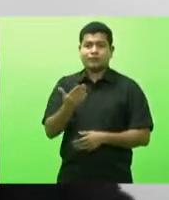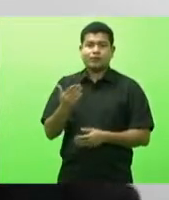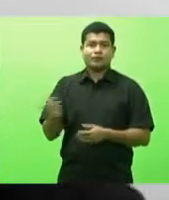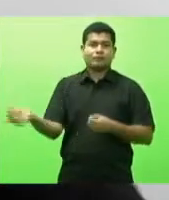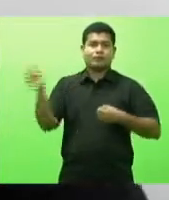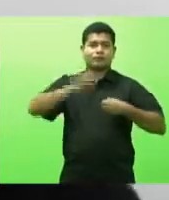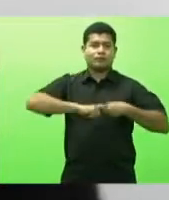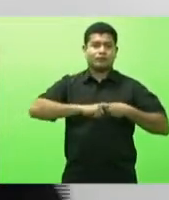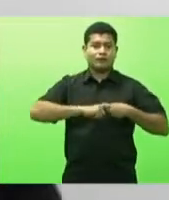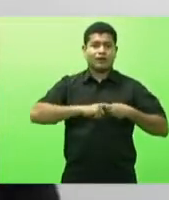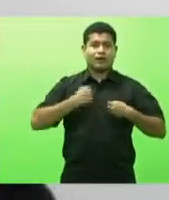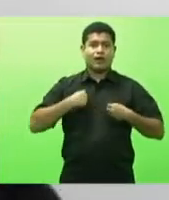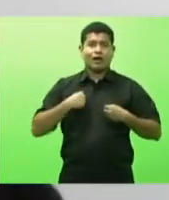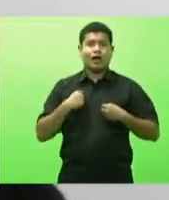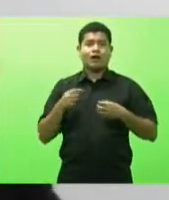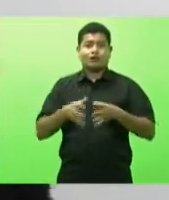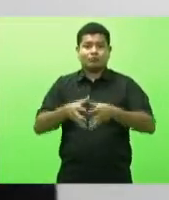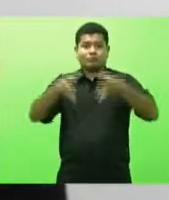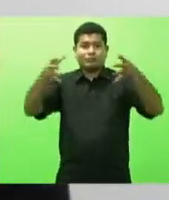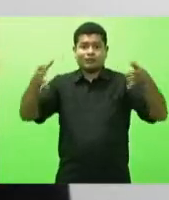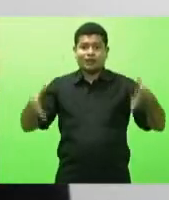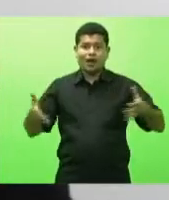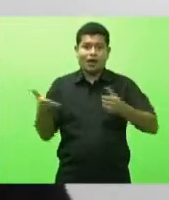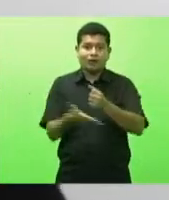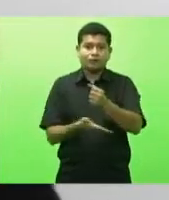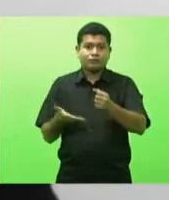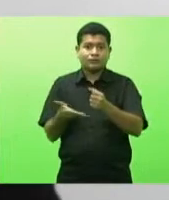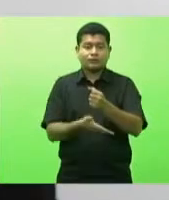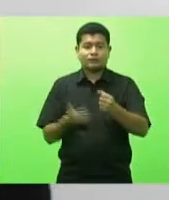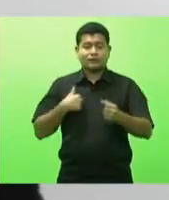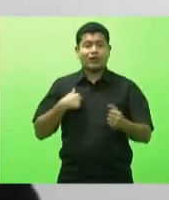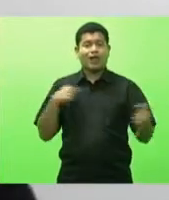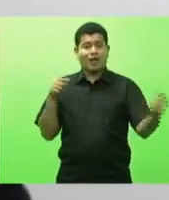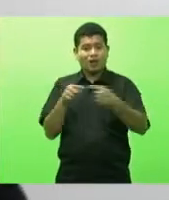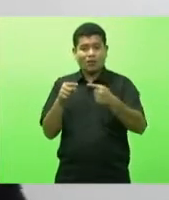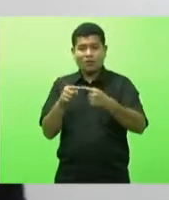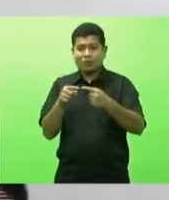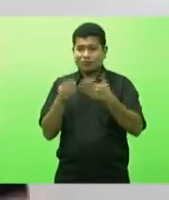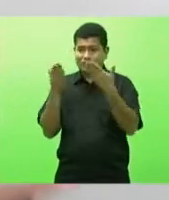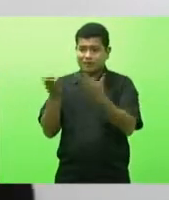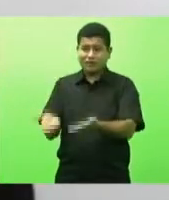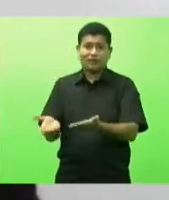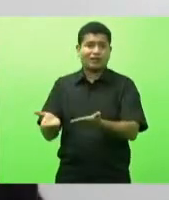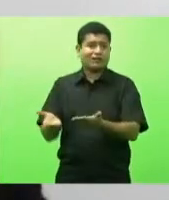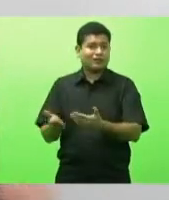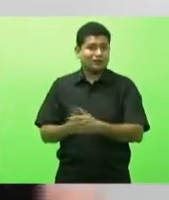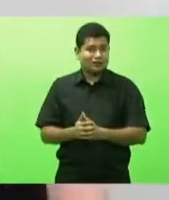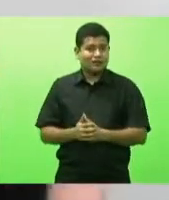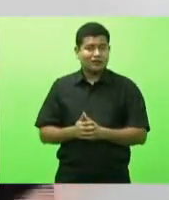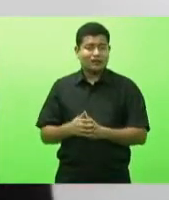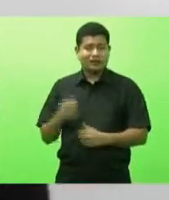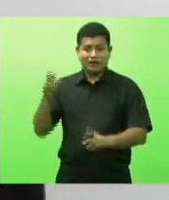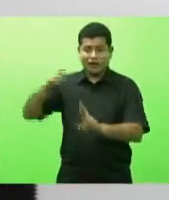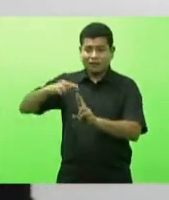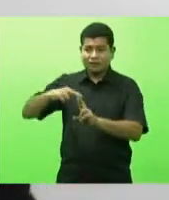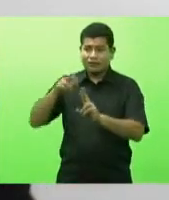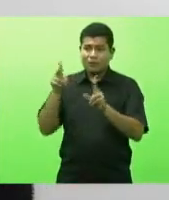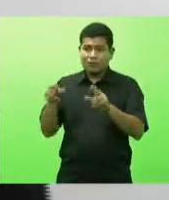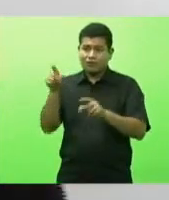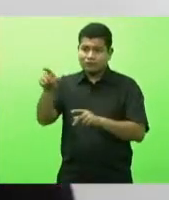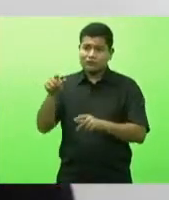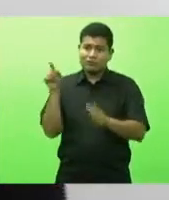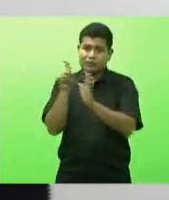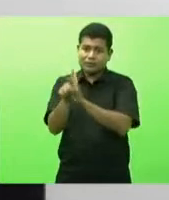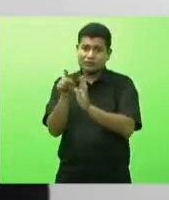falo em ampliar a base é isso que eu quero me referir deputado Kennedy se tem lá duas pessoas que estão